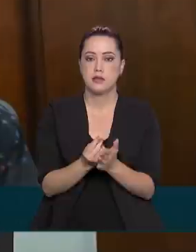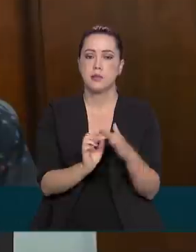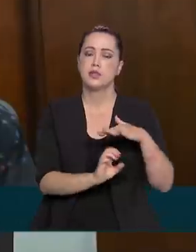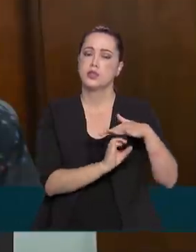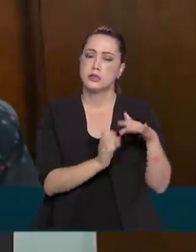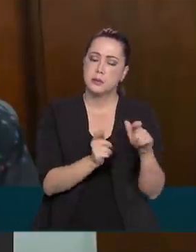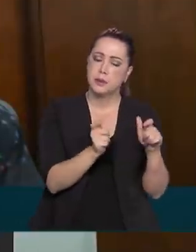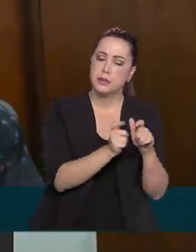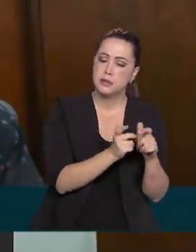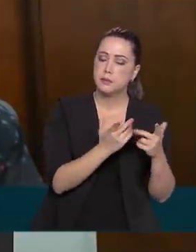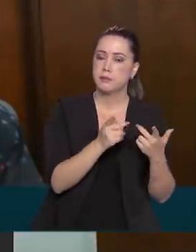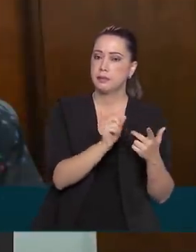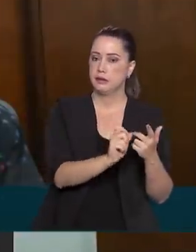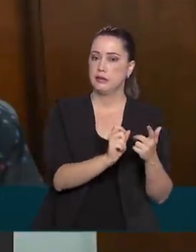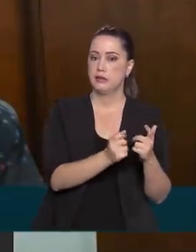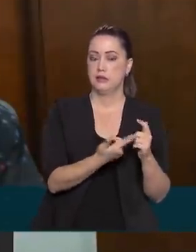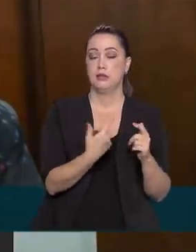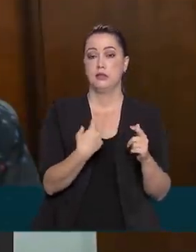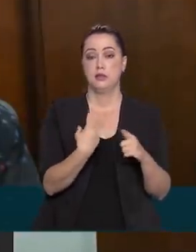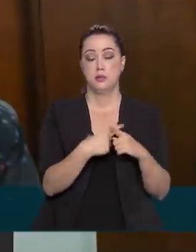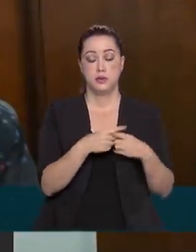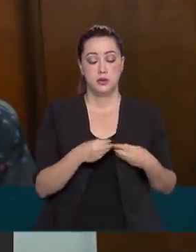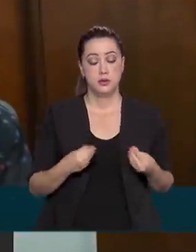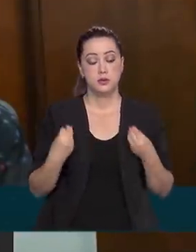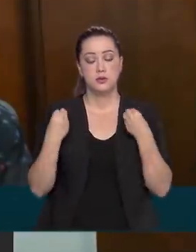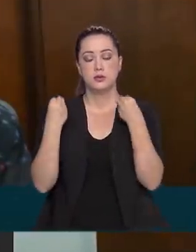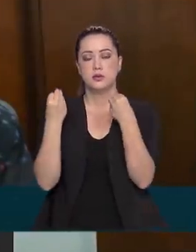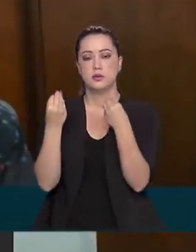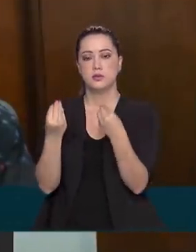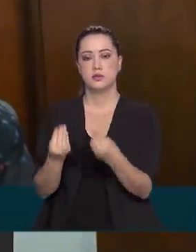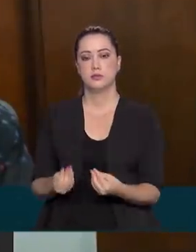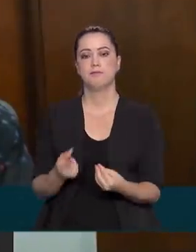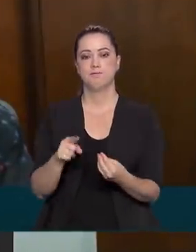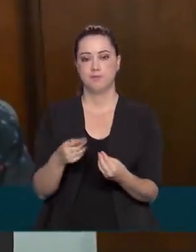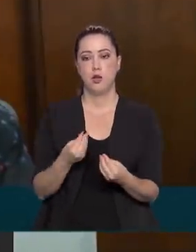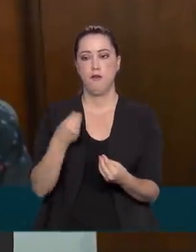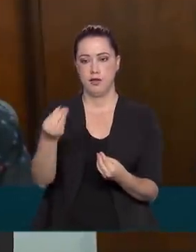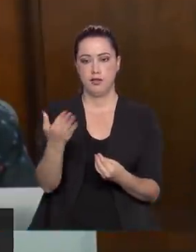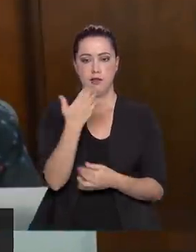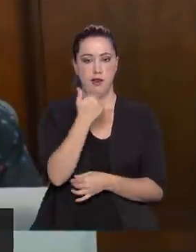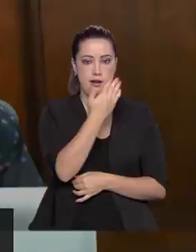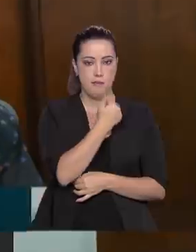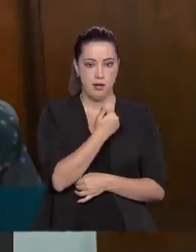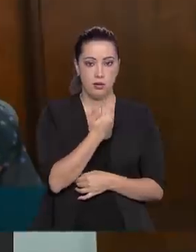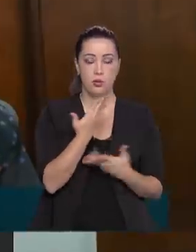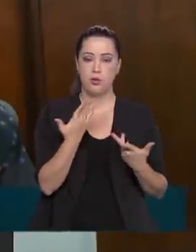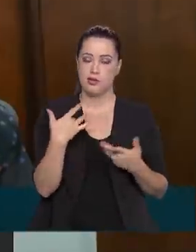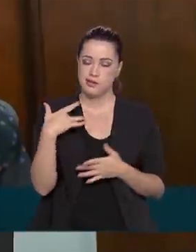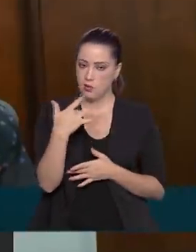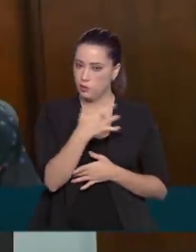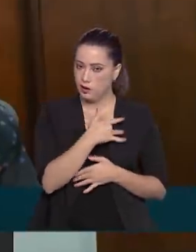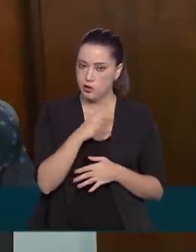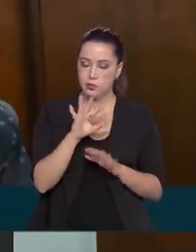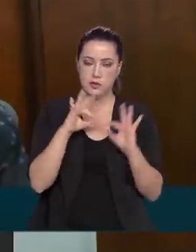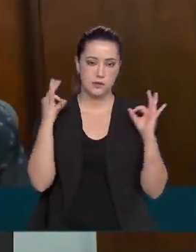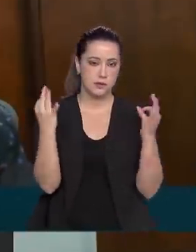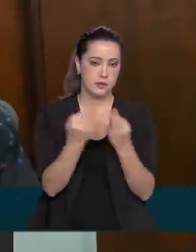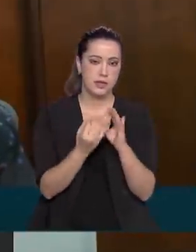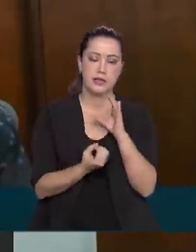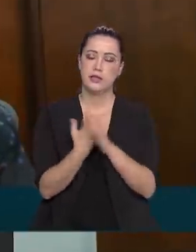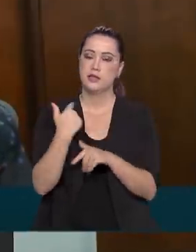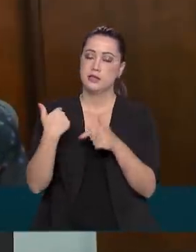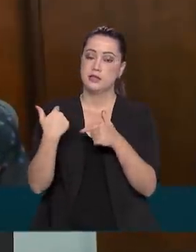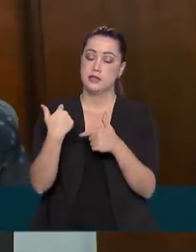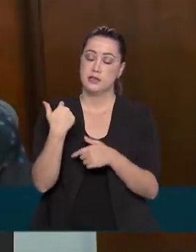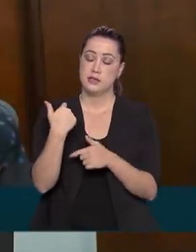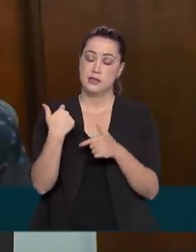pequenos, pois estaremos garantindo, além do alimento saudável para as famílias, a geração de